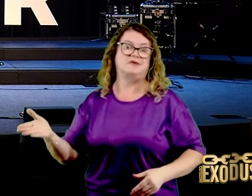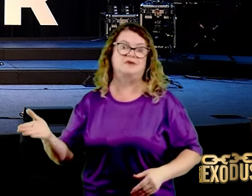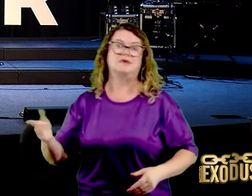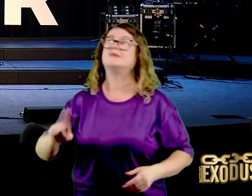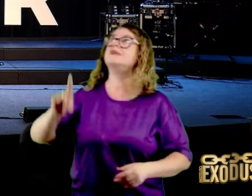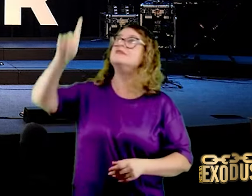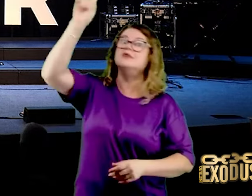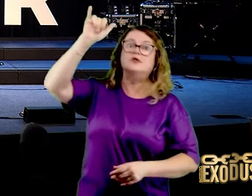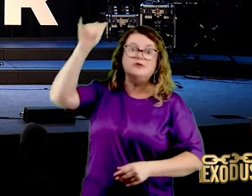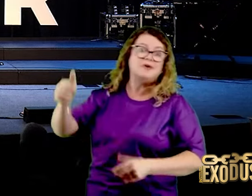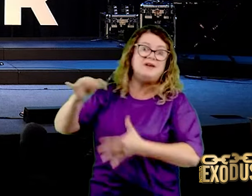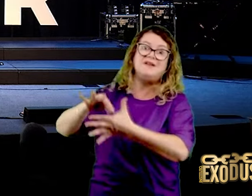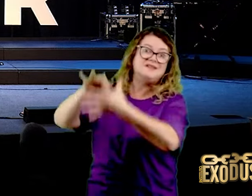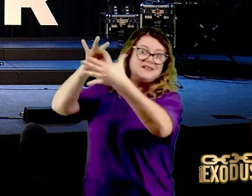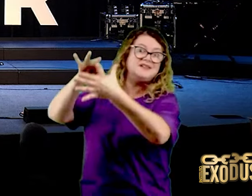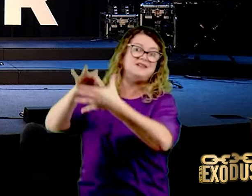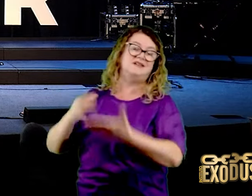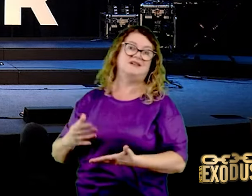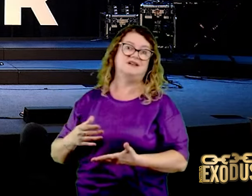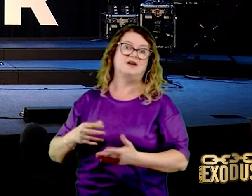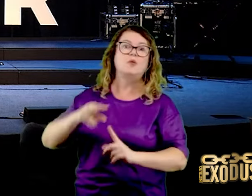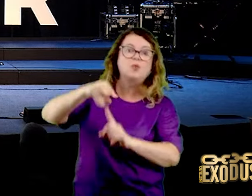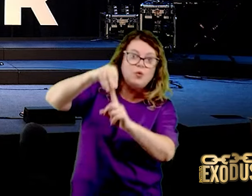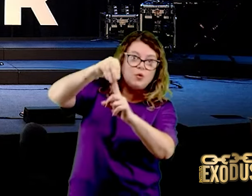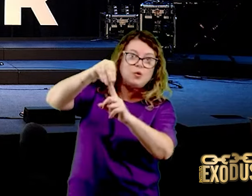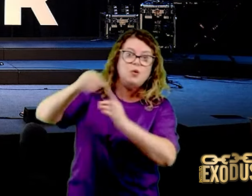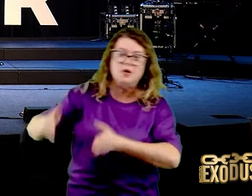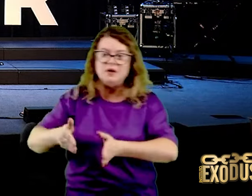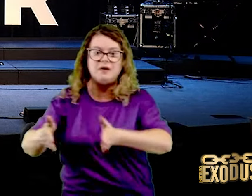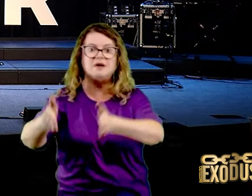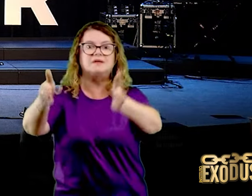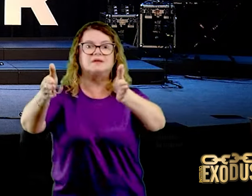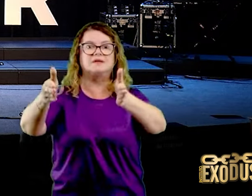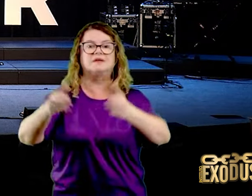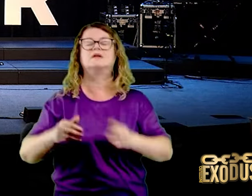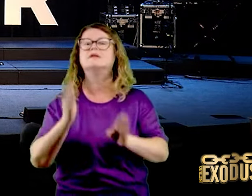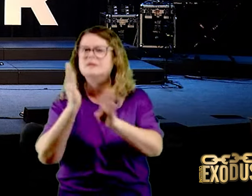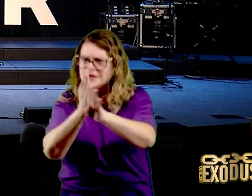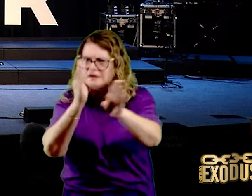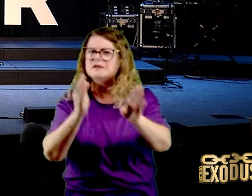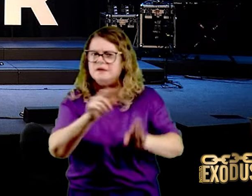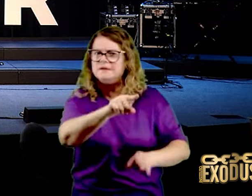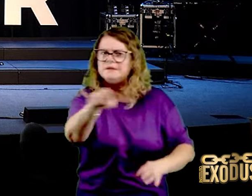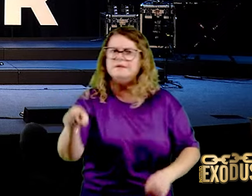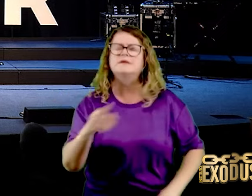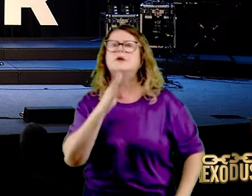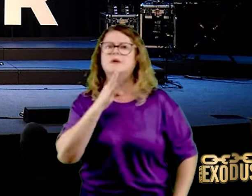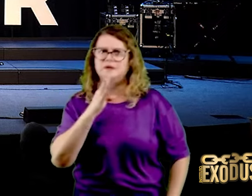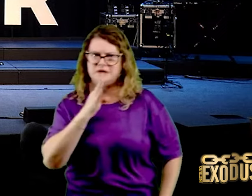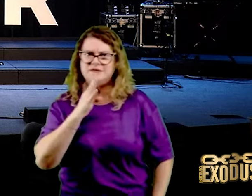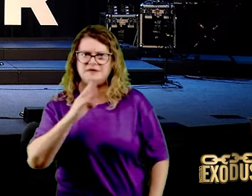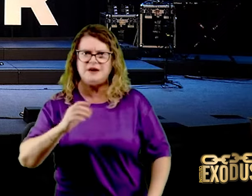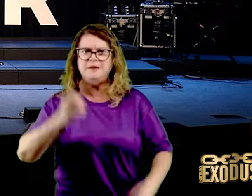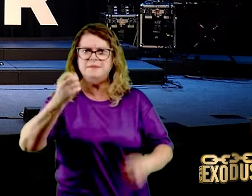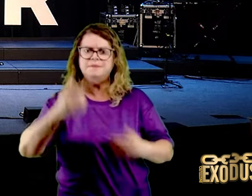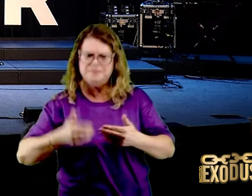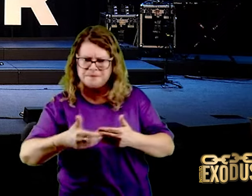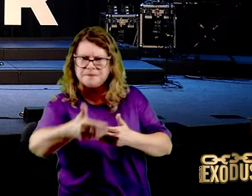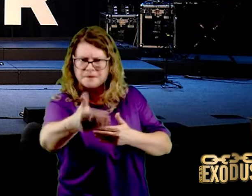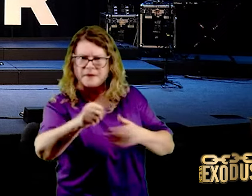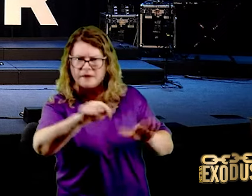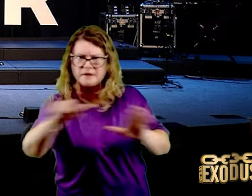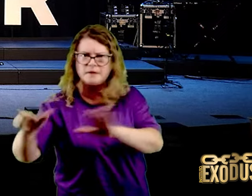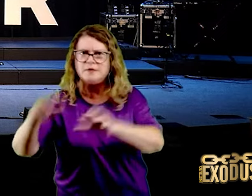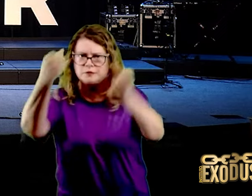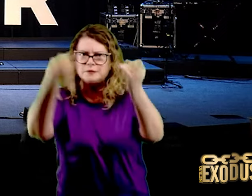só direção. É por isso que vocês vão conhecer, eu vou falar daqui algumas semanas, sobre